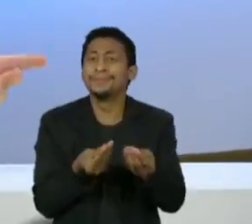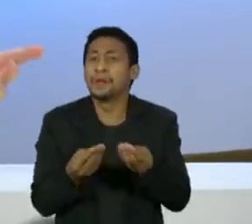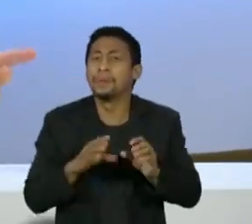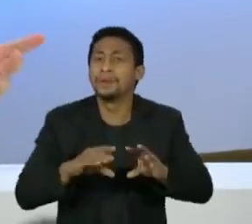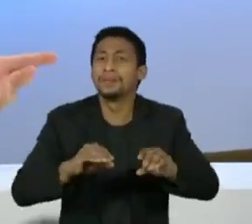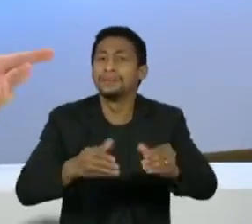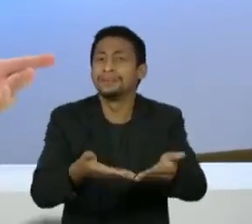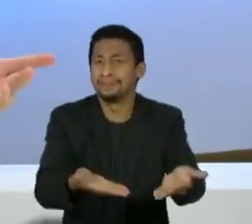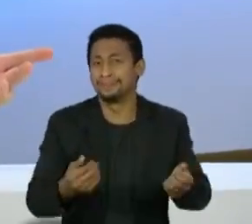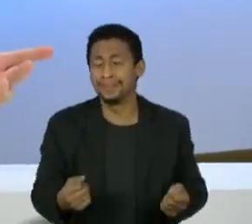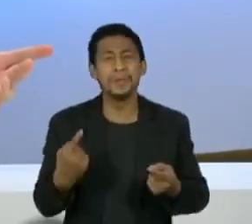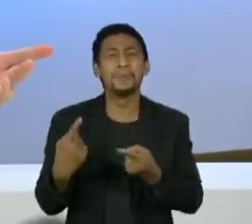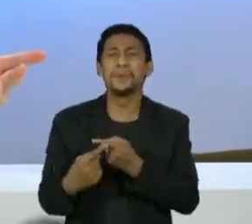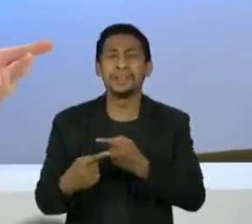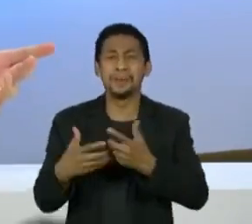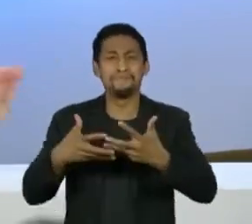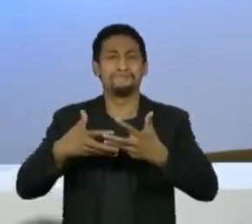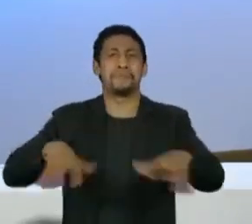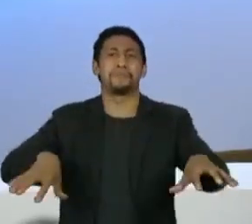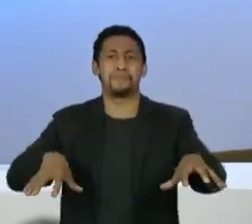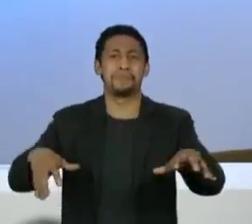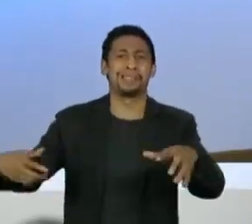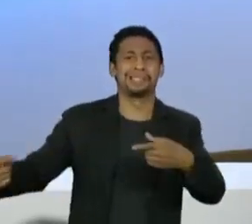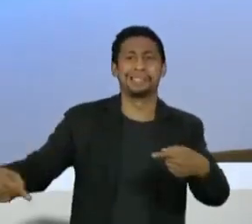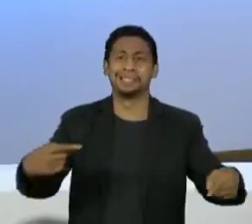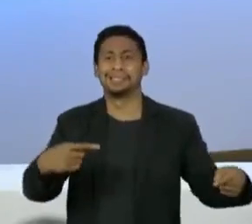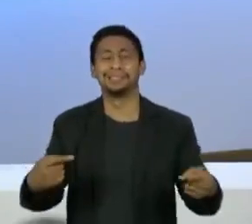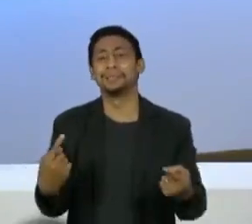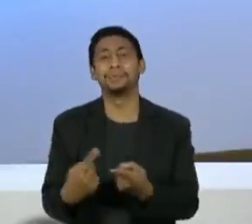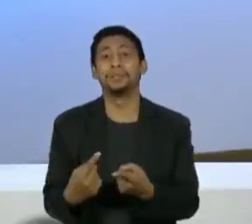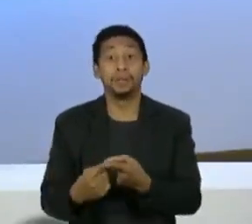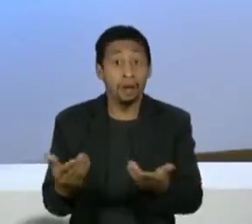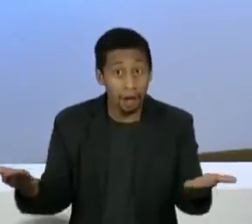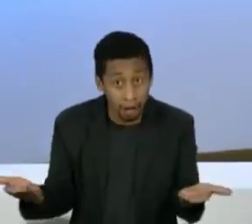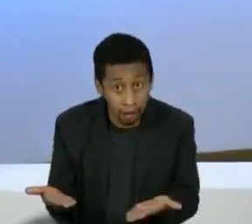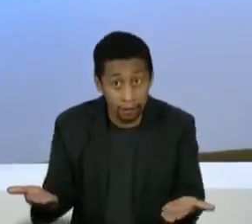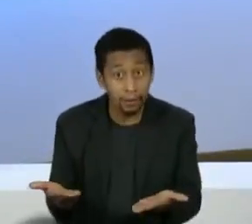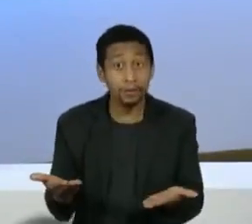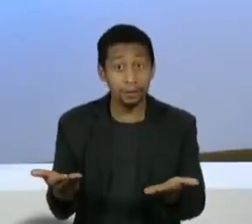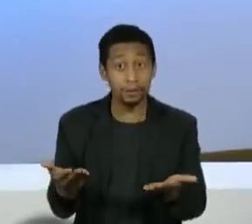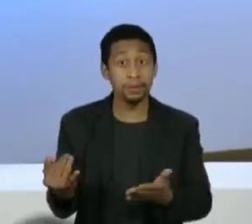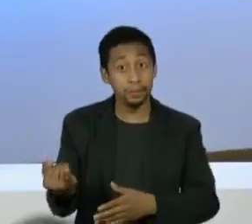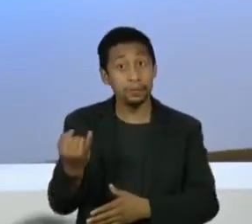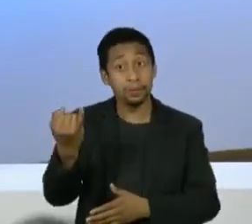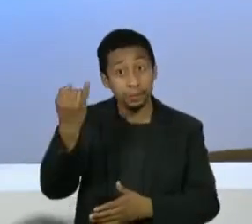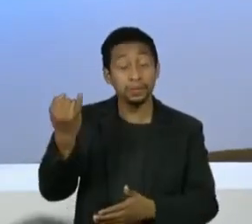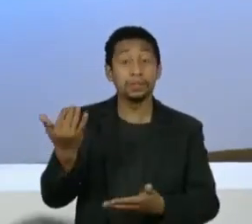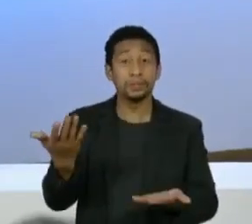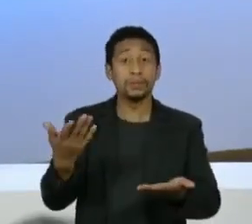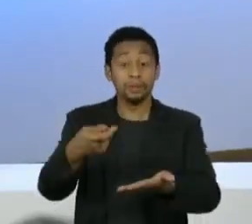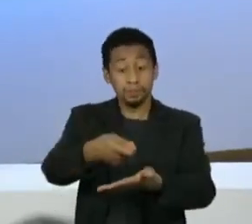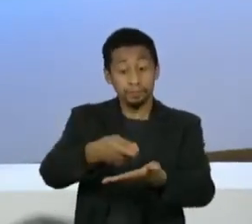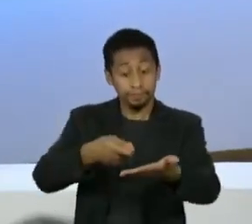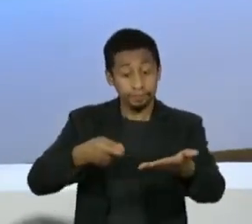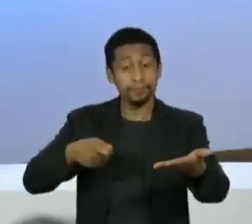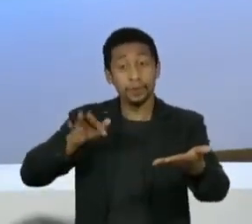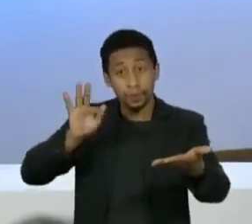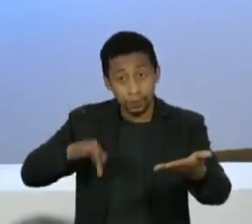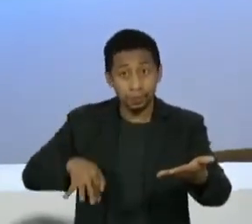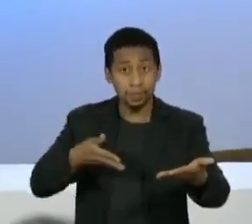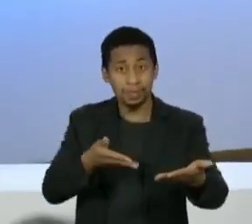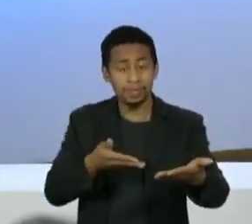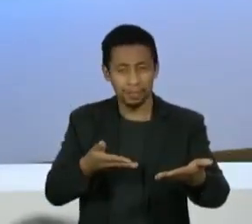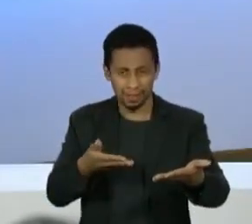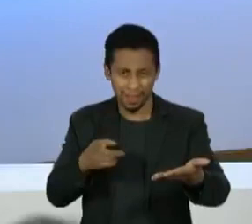Por que esse racha que houve e que agora está sendo muito importante para essa consolidação desse relatório foi